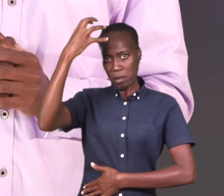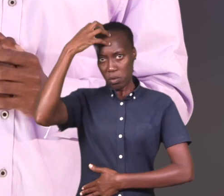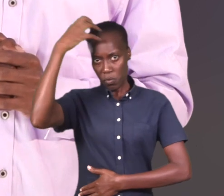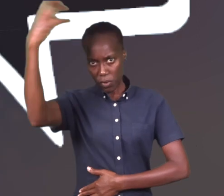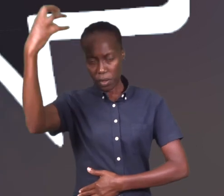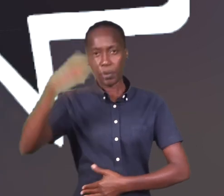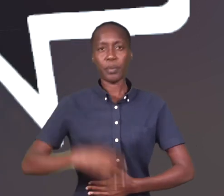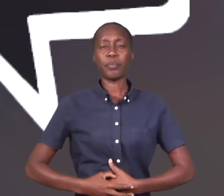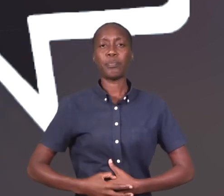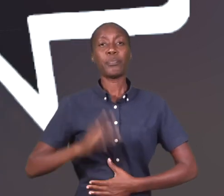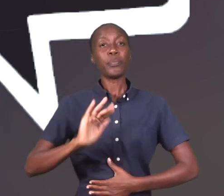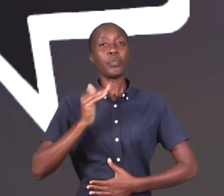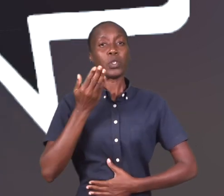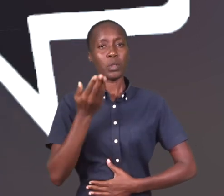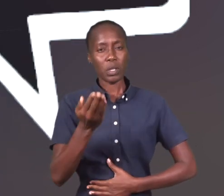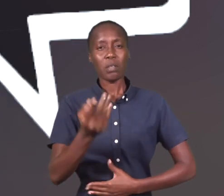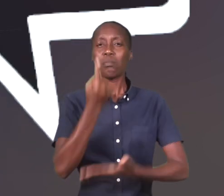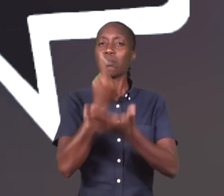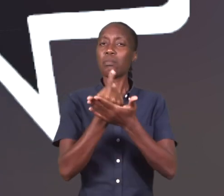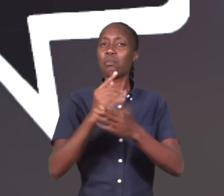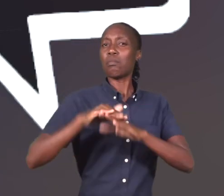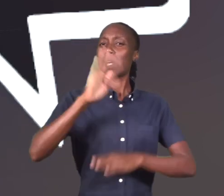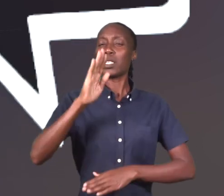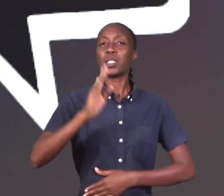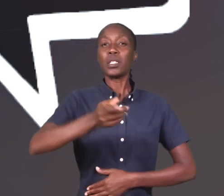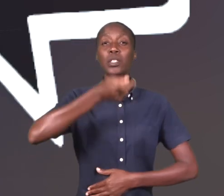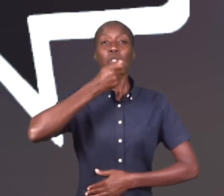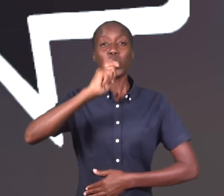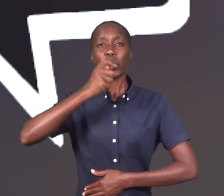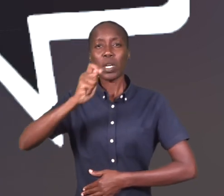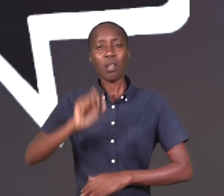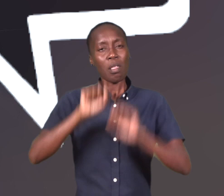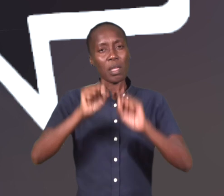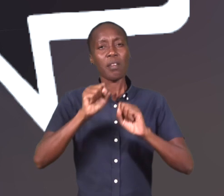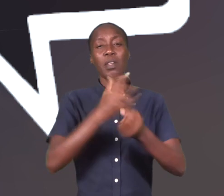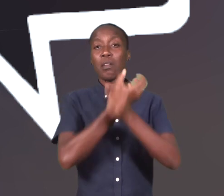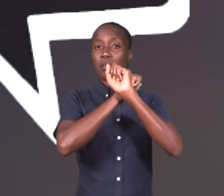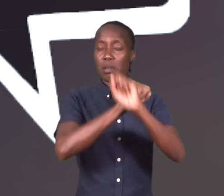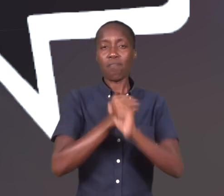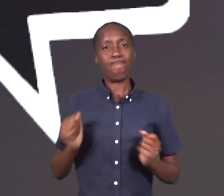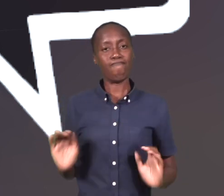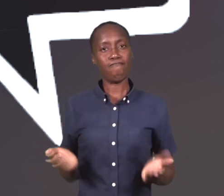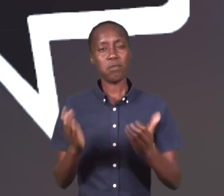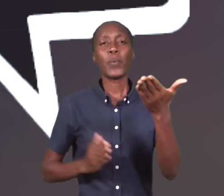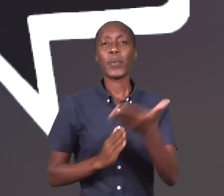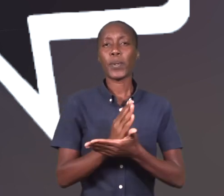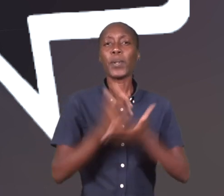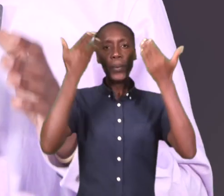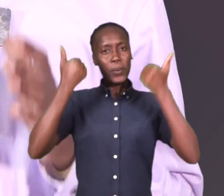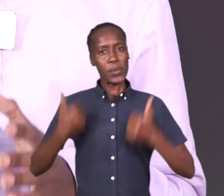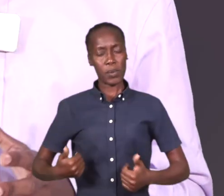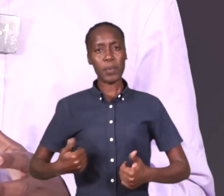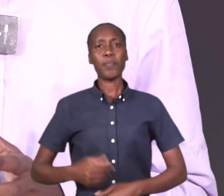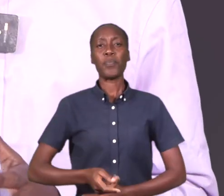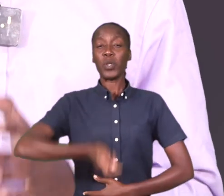dos governantes. Por isso, é de extrema importância que os jornalistas sejam defensores e promotores dos direitos humanos.